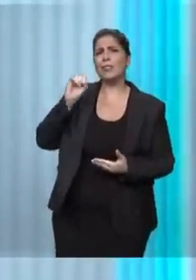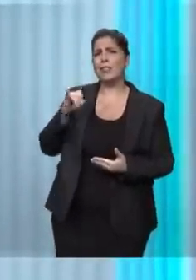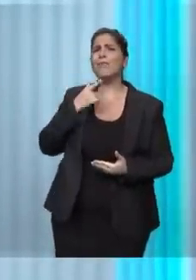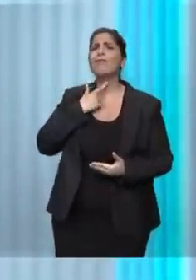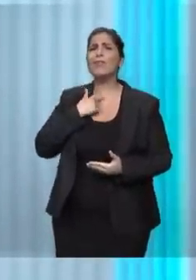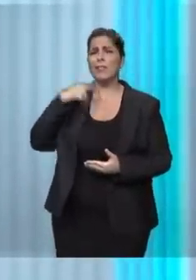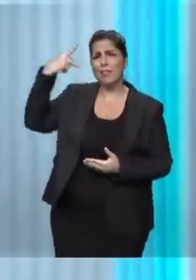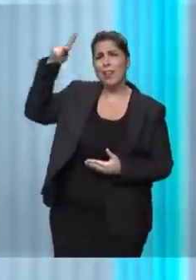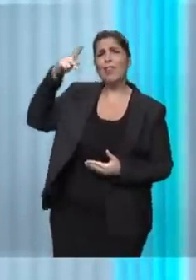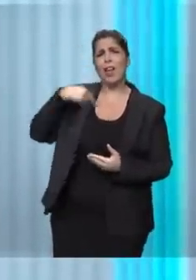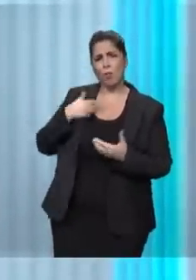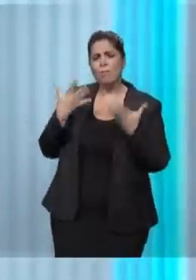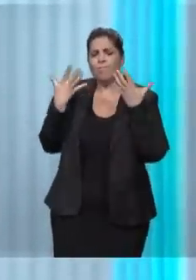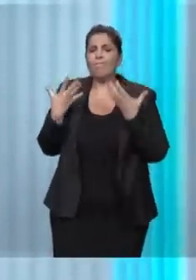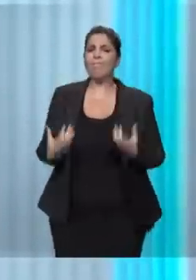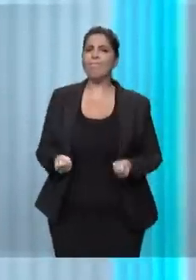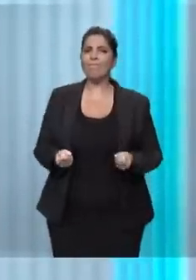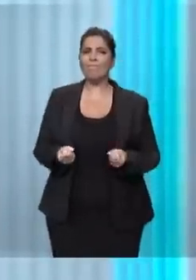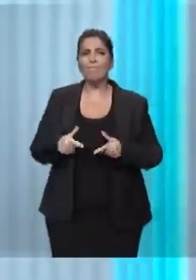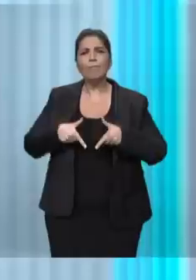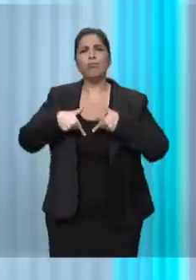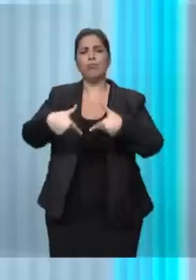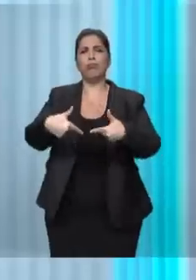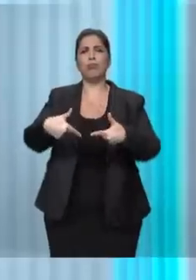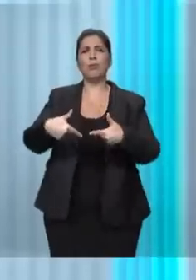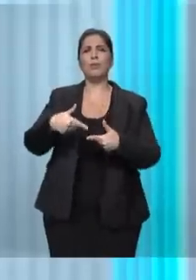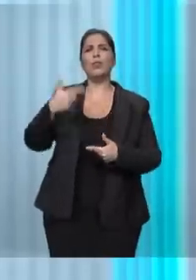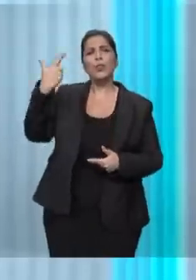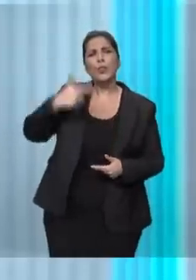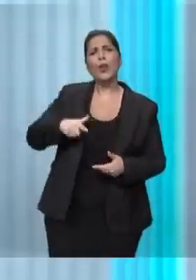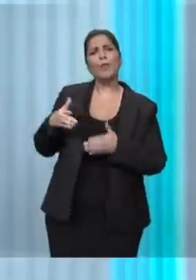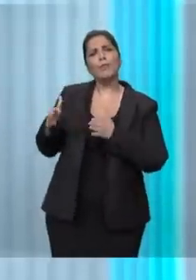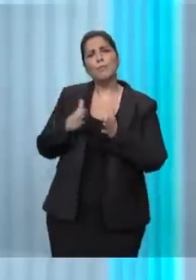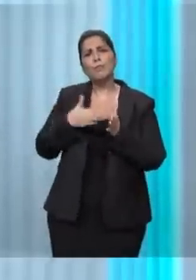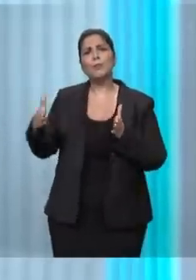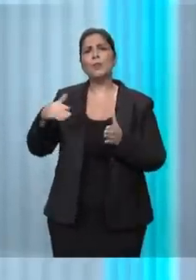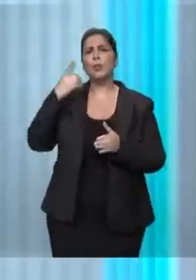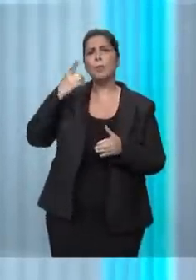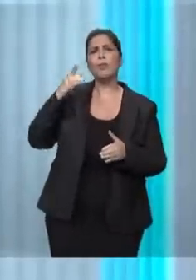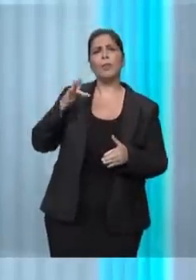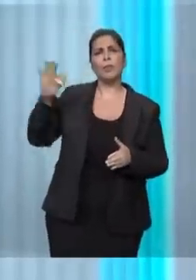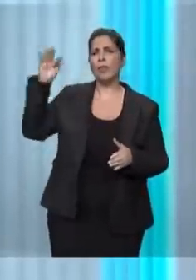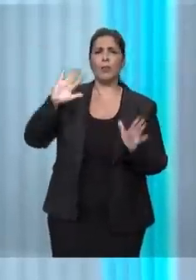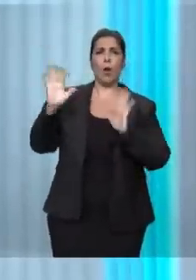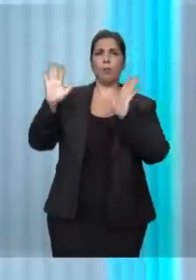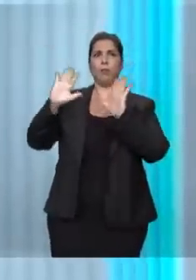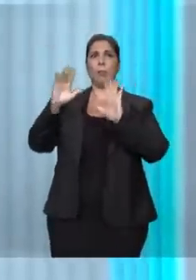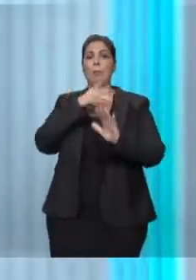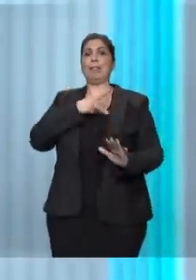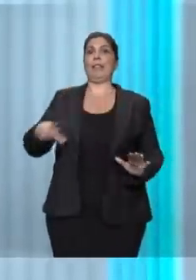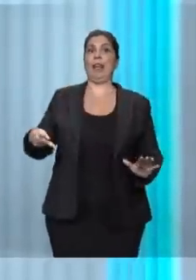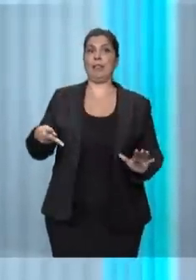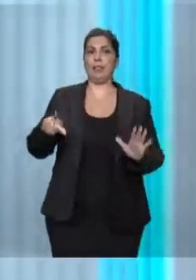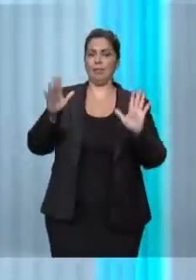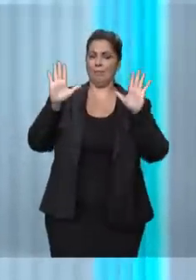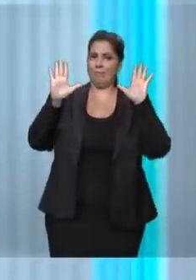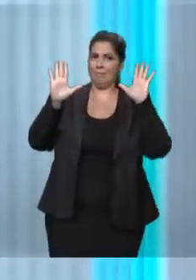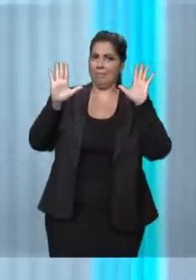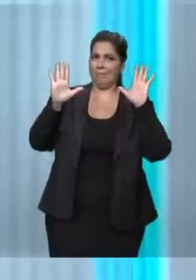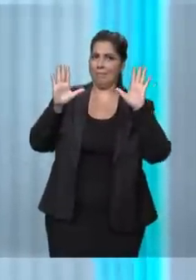pronto para cumprir com mais um mandato de deputado federal. Presidente da República, deixar bem claro,